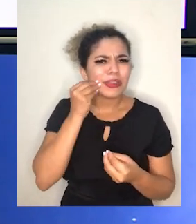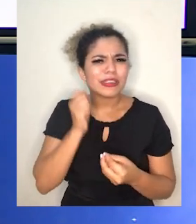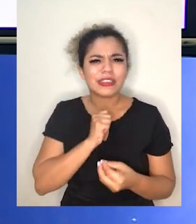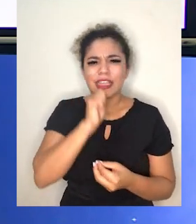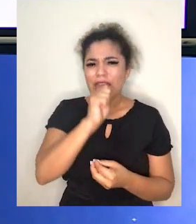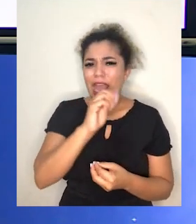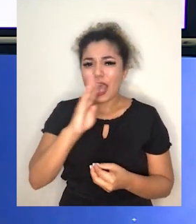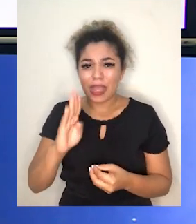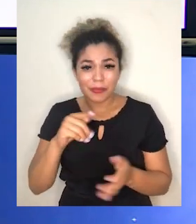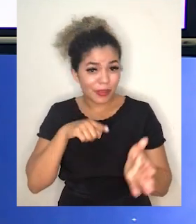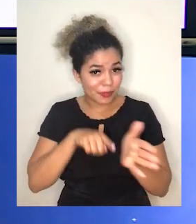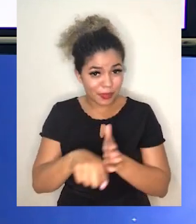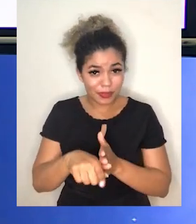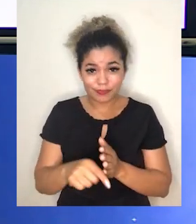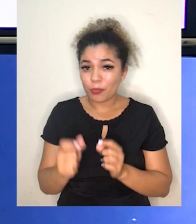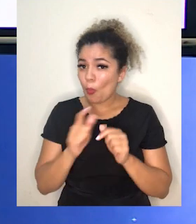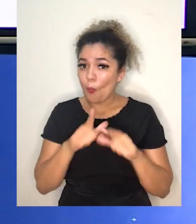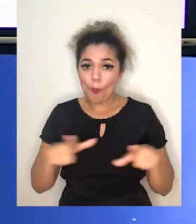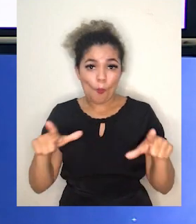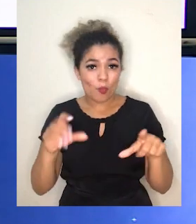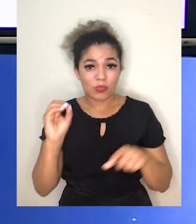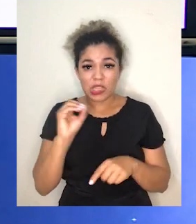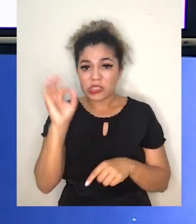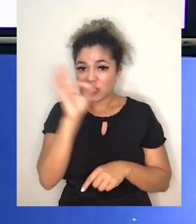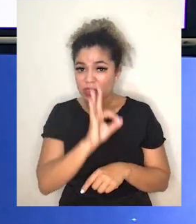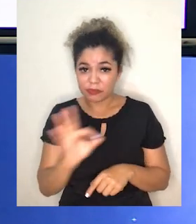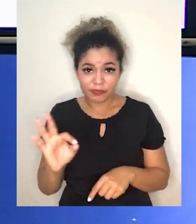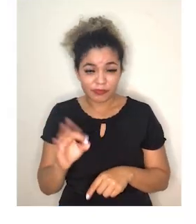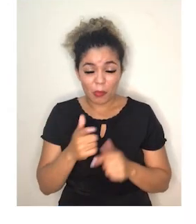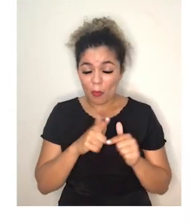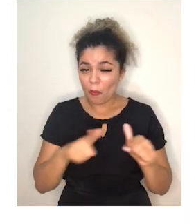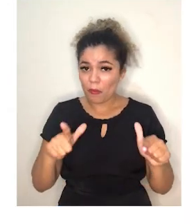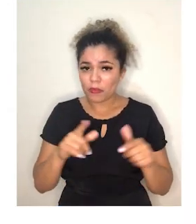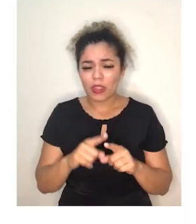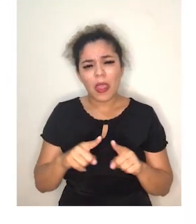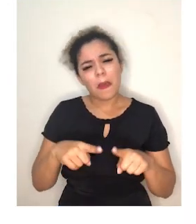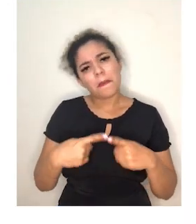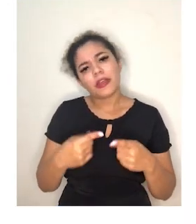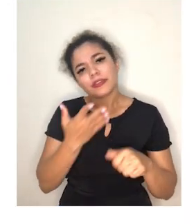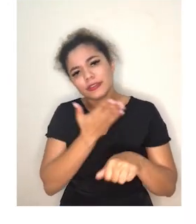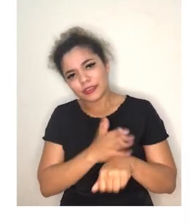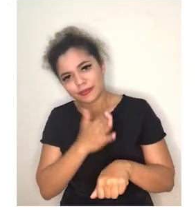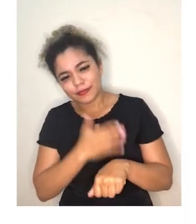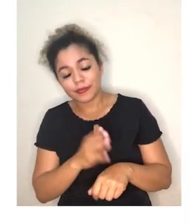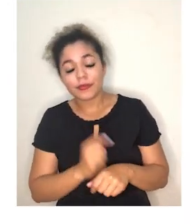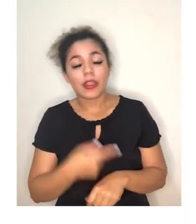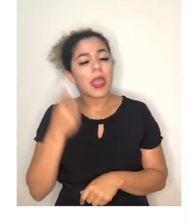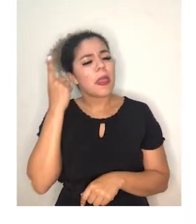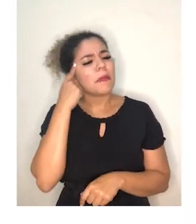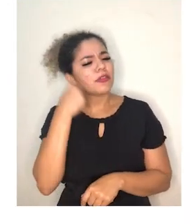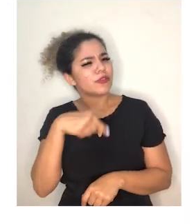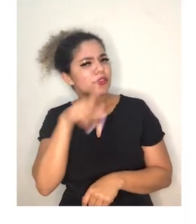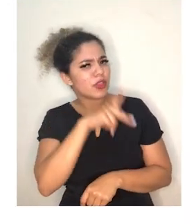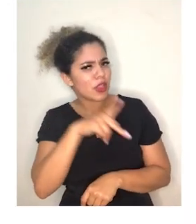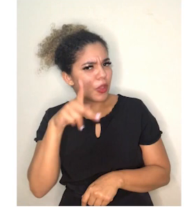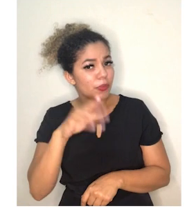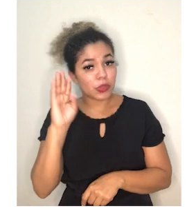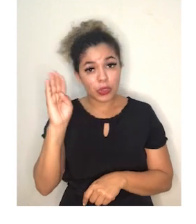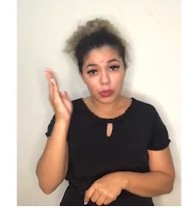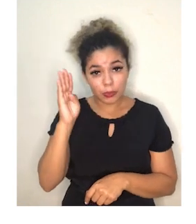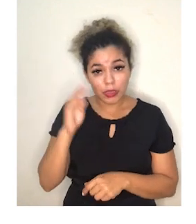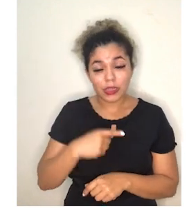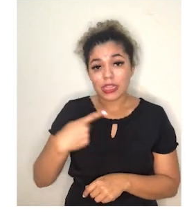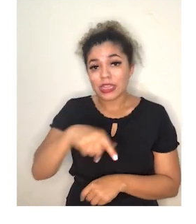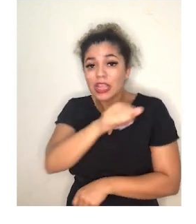AB, que é a pergunta? Não, nenhum, 0% de probabilidade. Mais um exercício. Imagine que você é um professor de biologia,